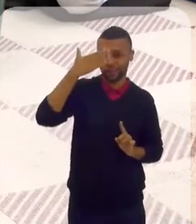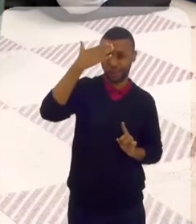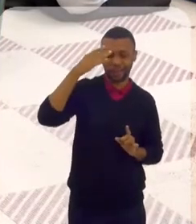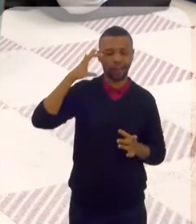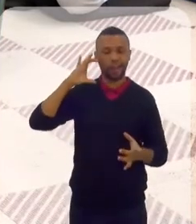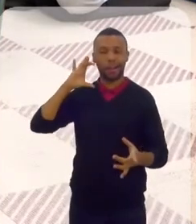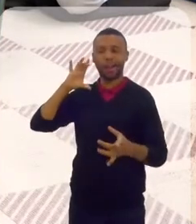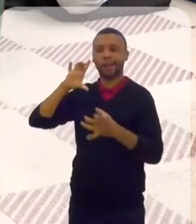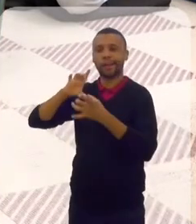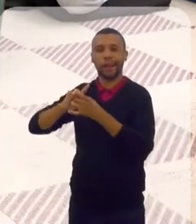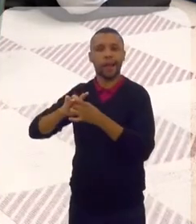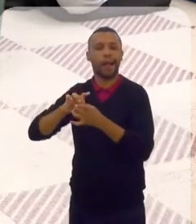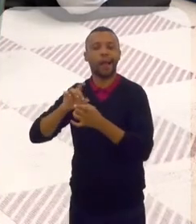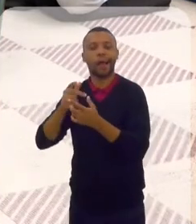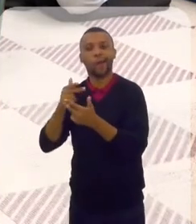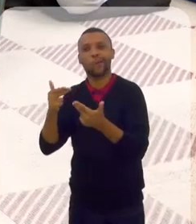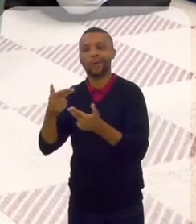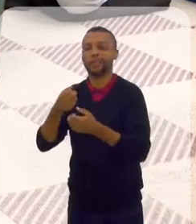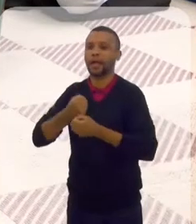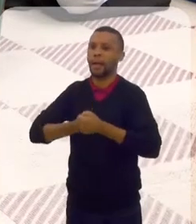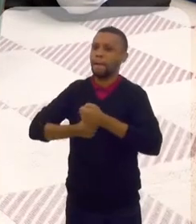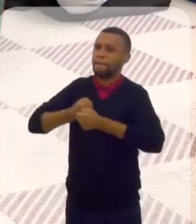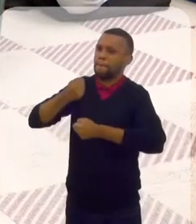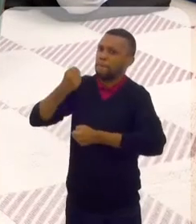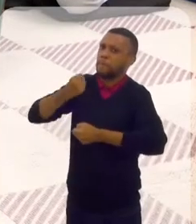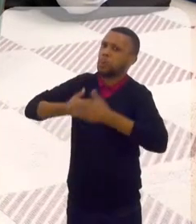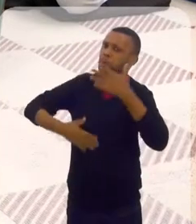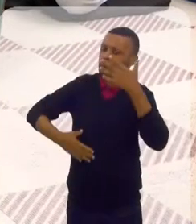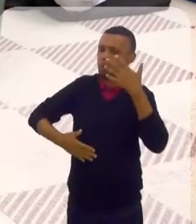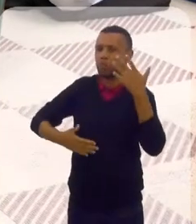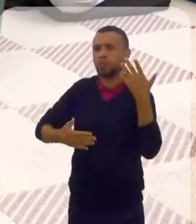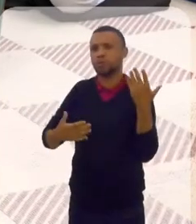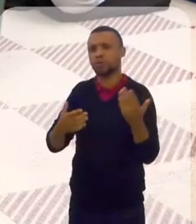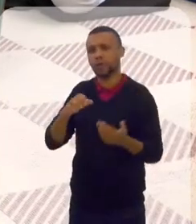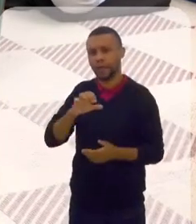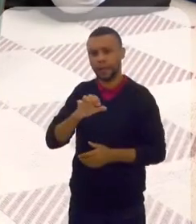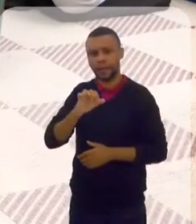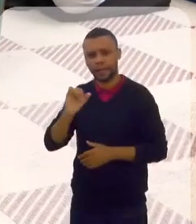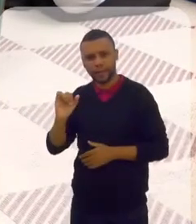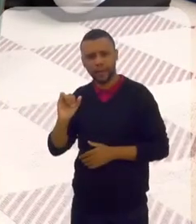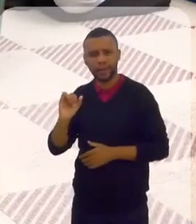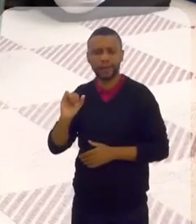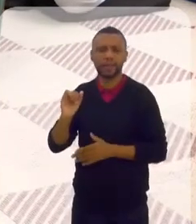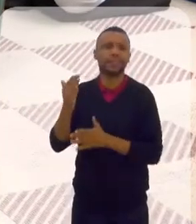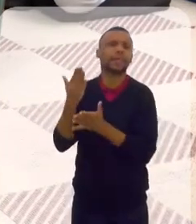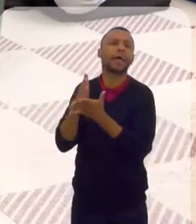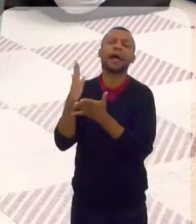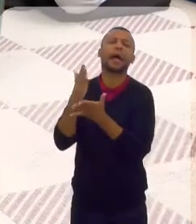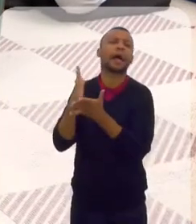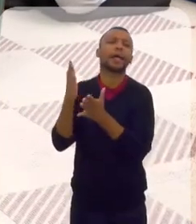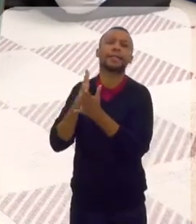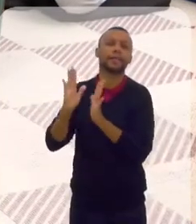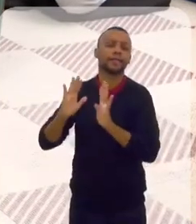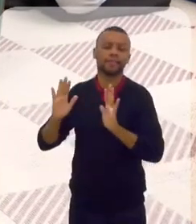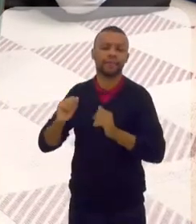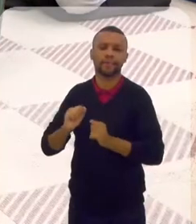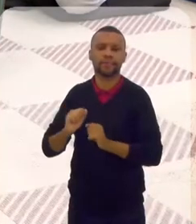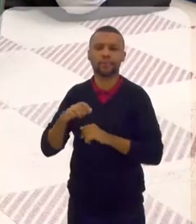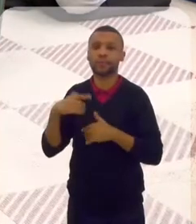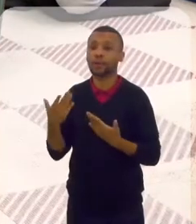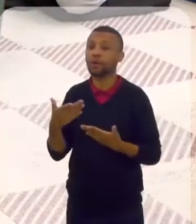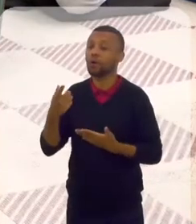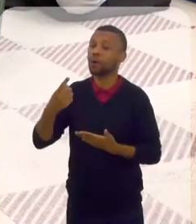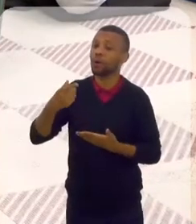islâmica ao terrorismo do Estado Islâmico, que nada tem a ver. Então, eu